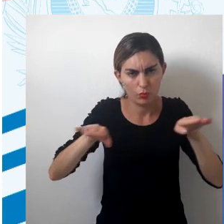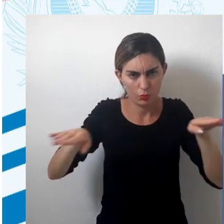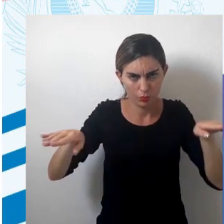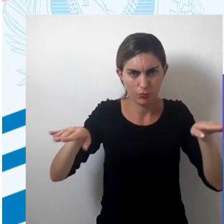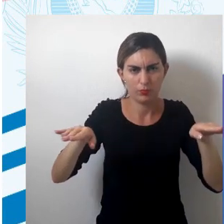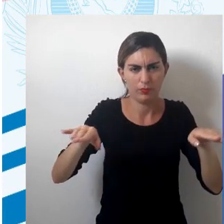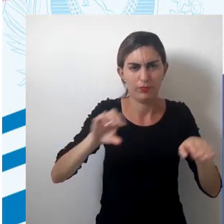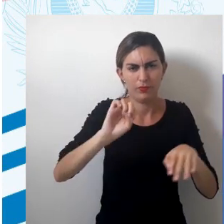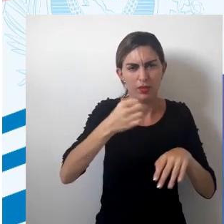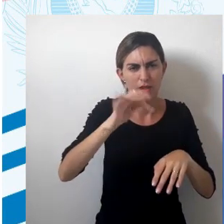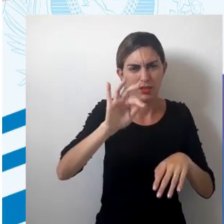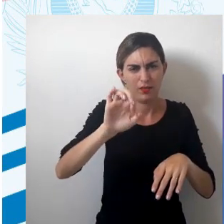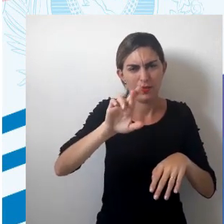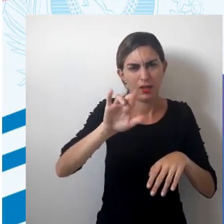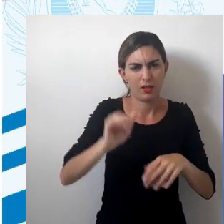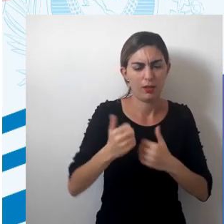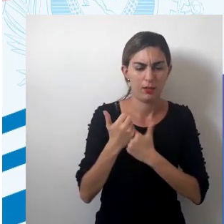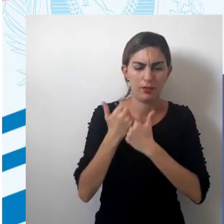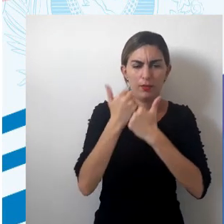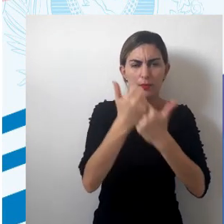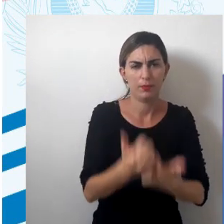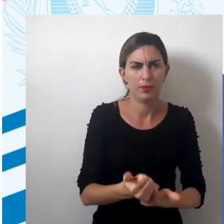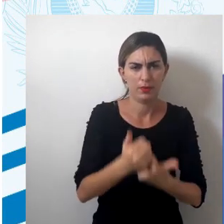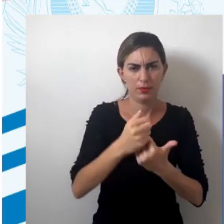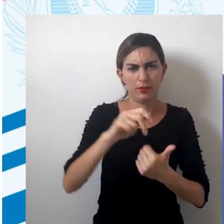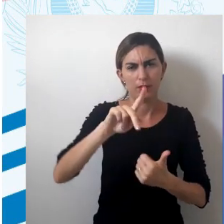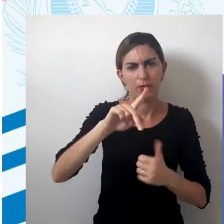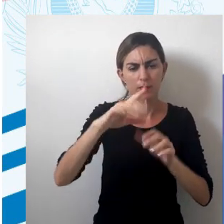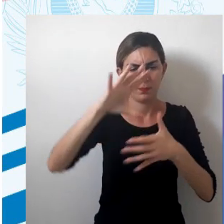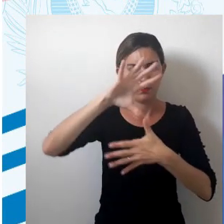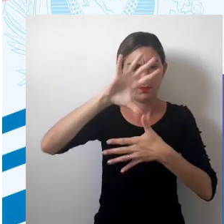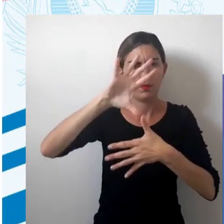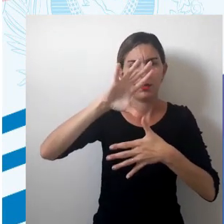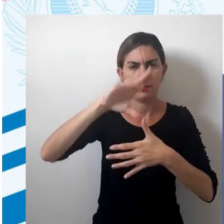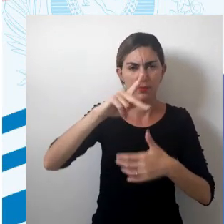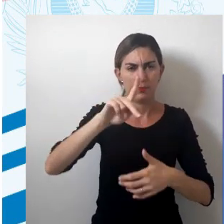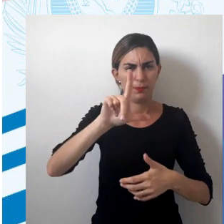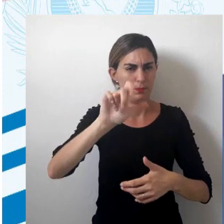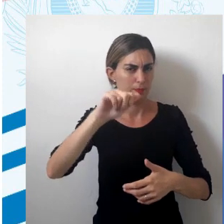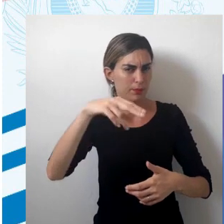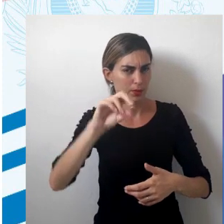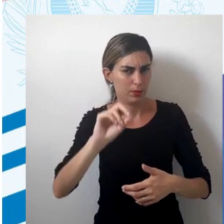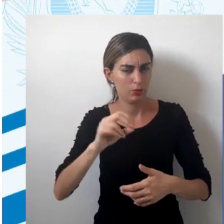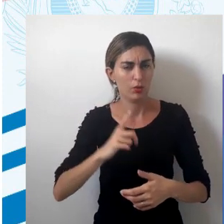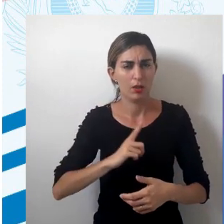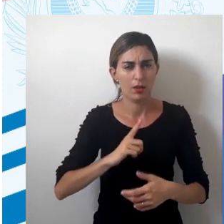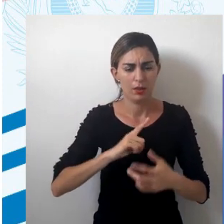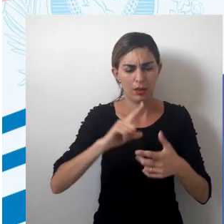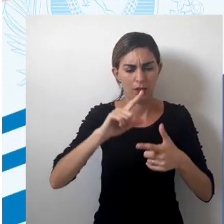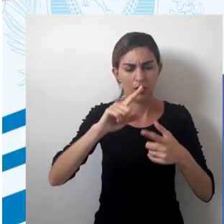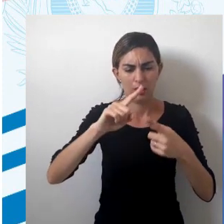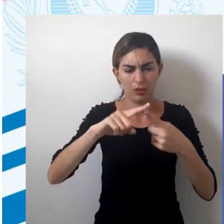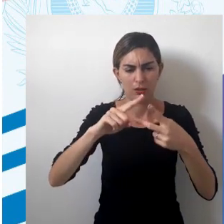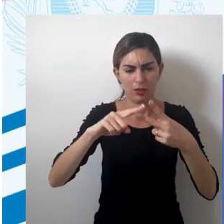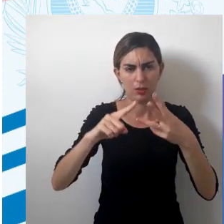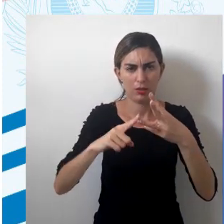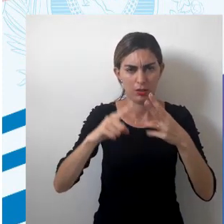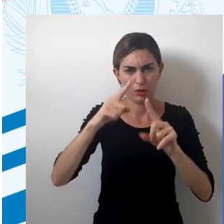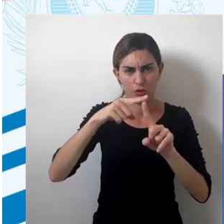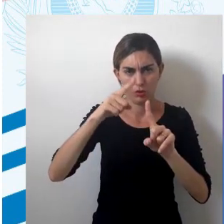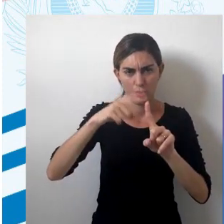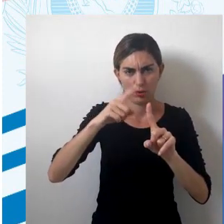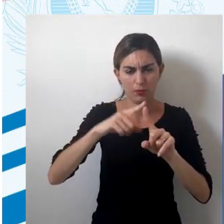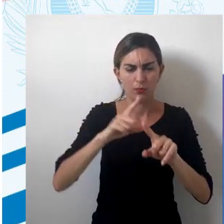é a superfície esférica da Terra, é representada num plano, ou seja, num mapa plano. Então, gente tem três tipos de projeções